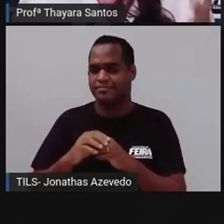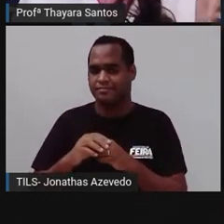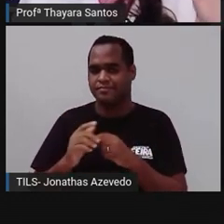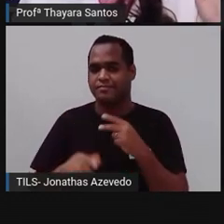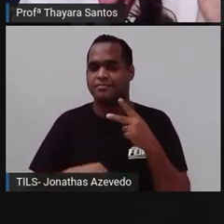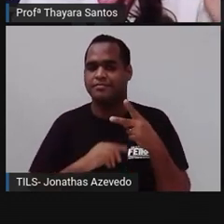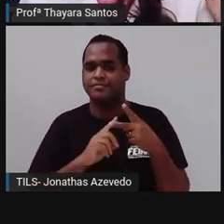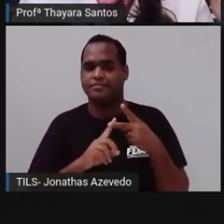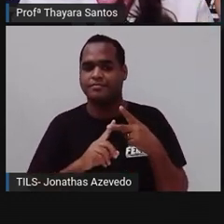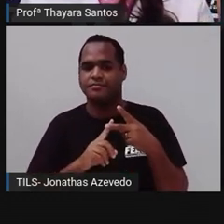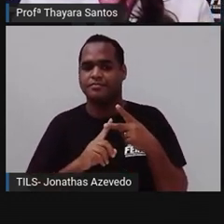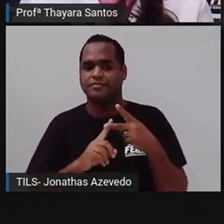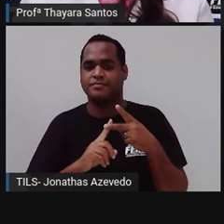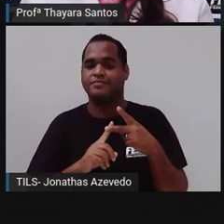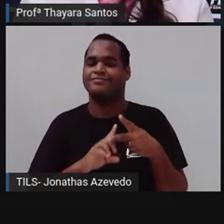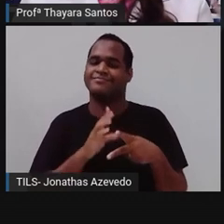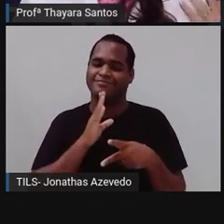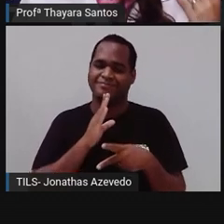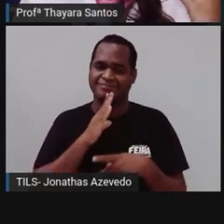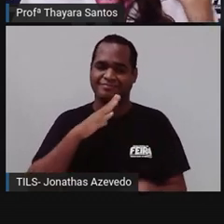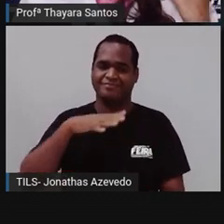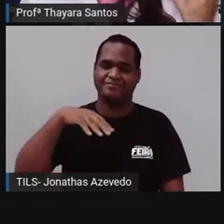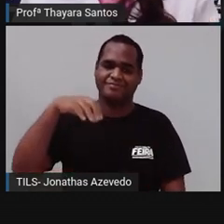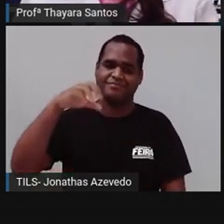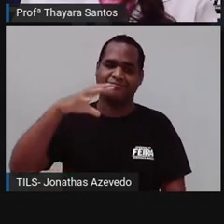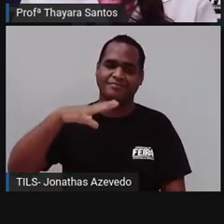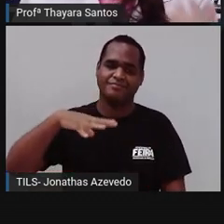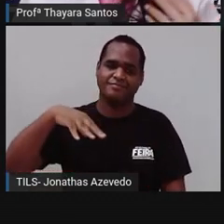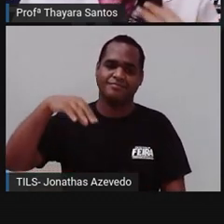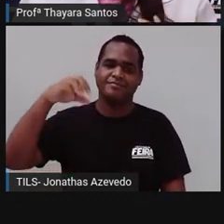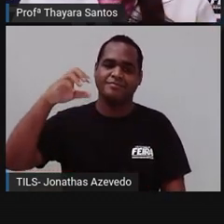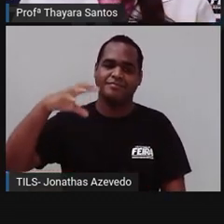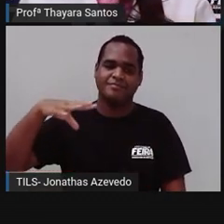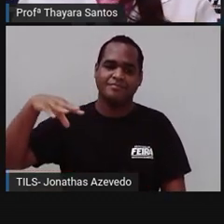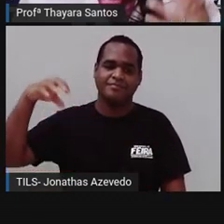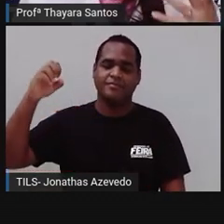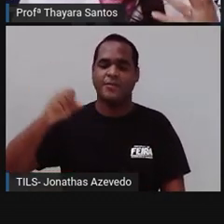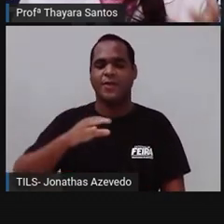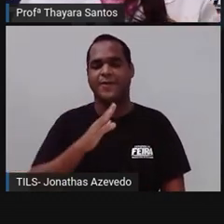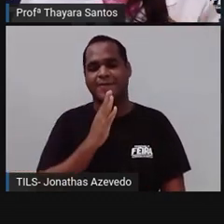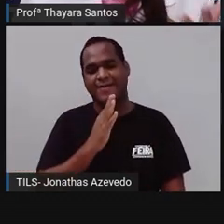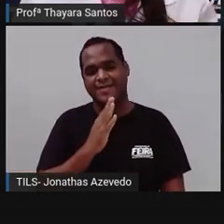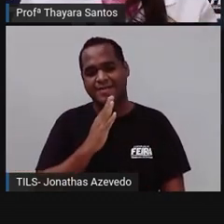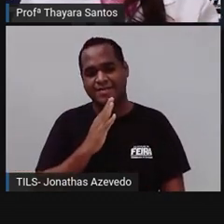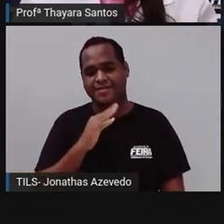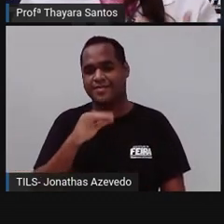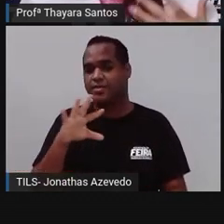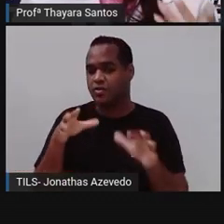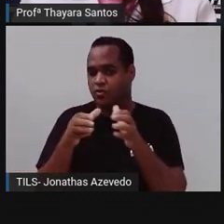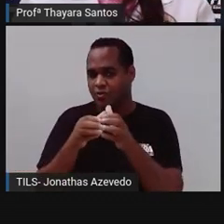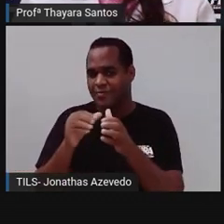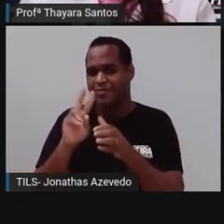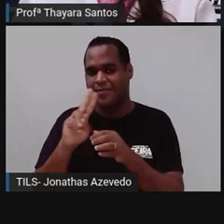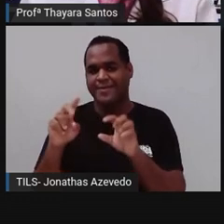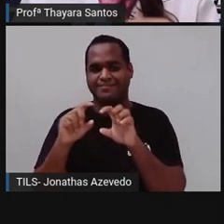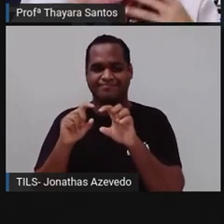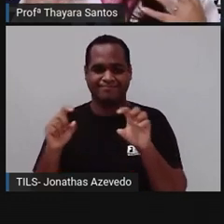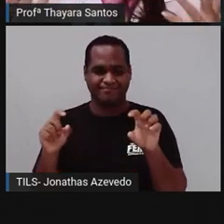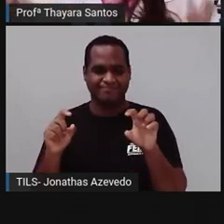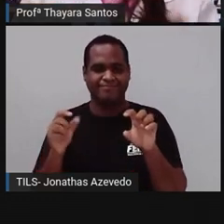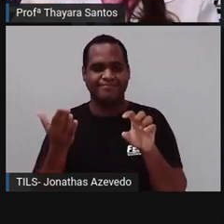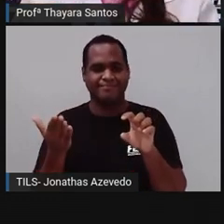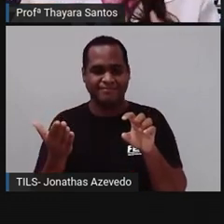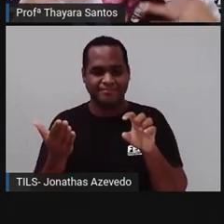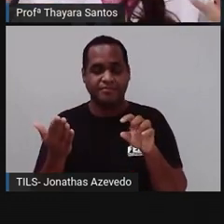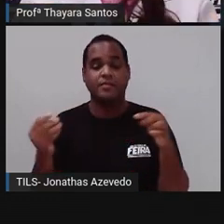daqui é o mais conhecido, a gente não precisa nem falar, né? Essa daí é a água-viva. A água-viva está no grupo dos cifozoários. E ela